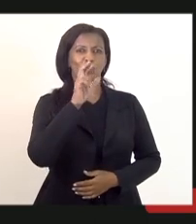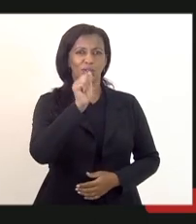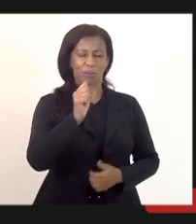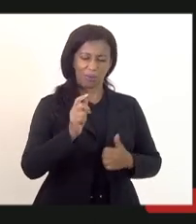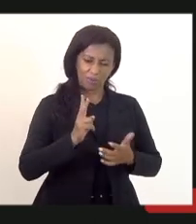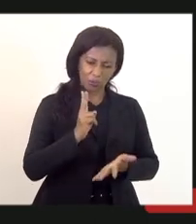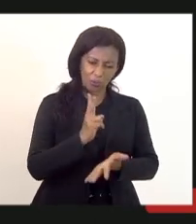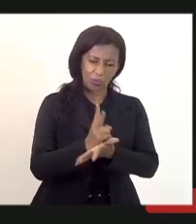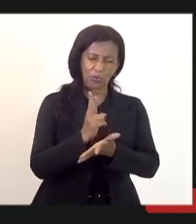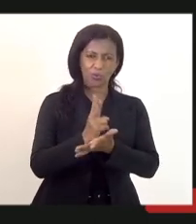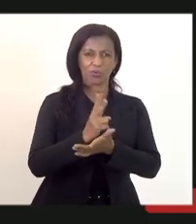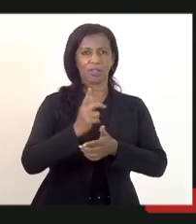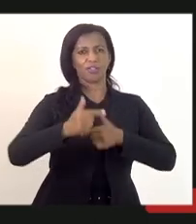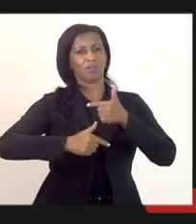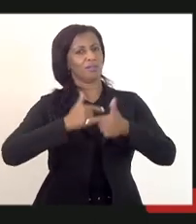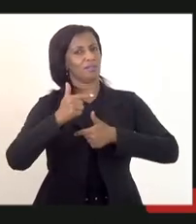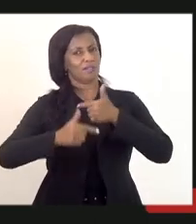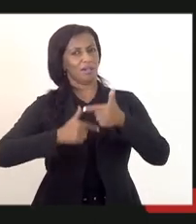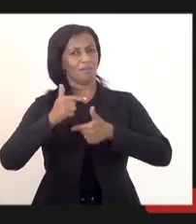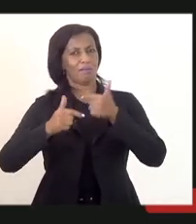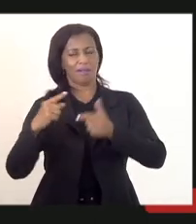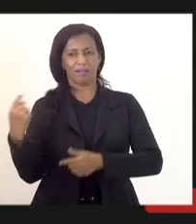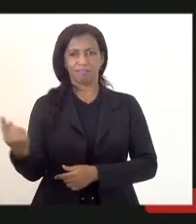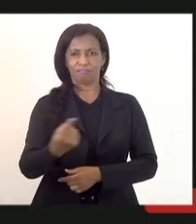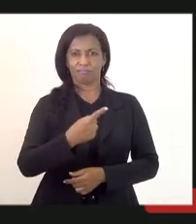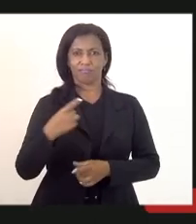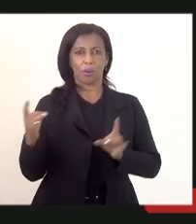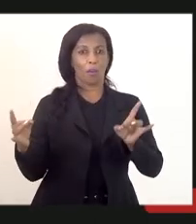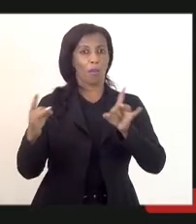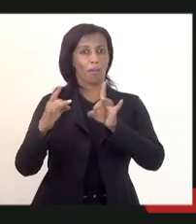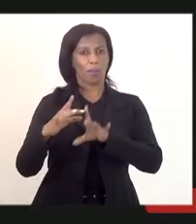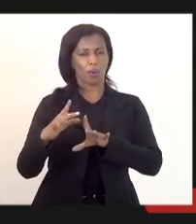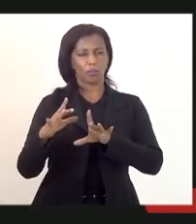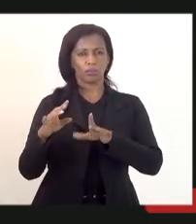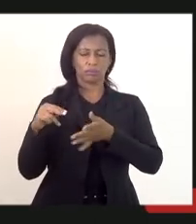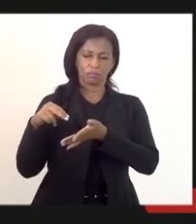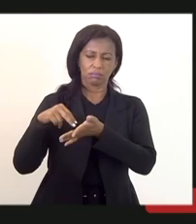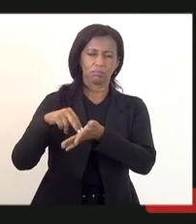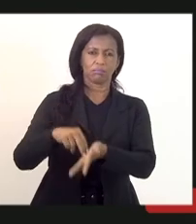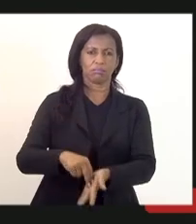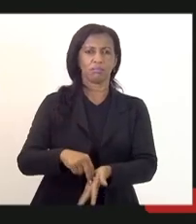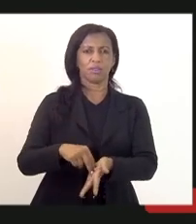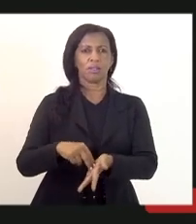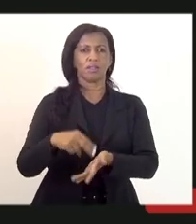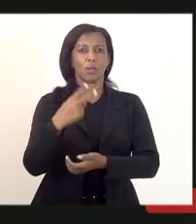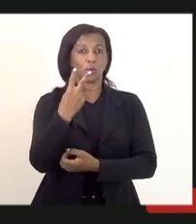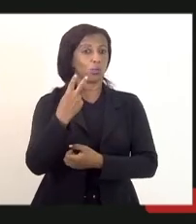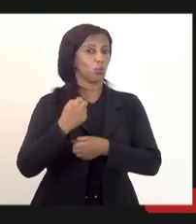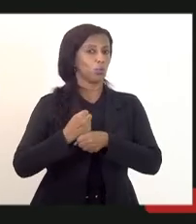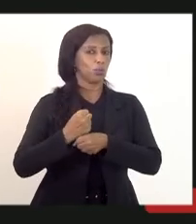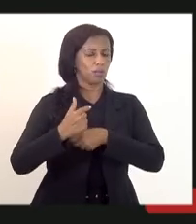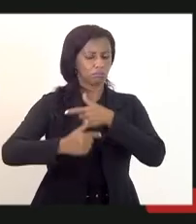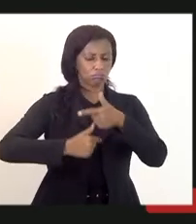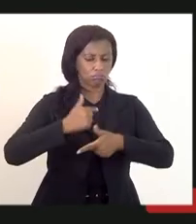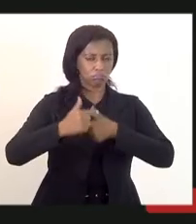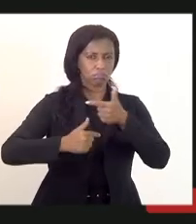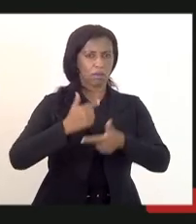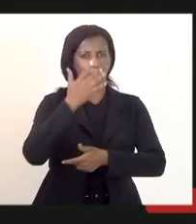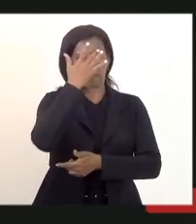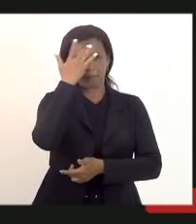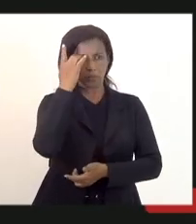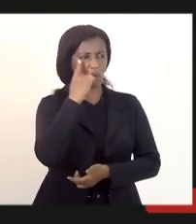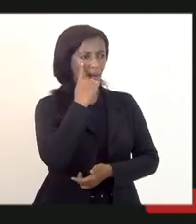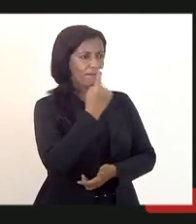continuidade a todo o trabalho que a gente estabeleceu nesses dois anos trazendo resultados positivos para esses aprovados.